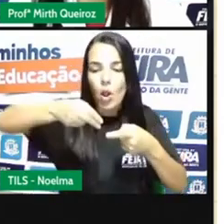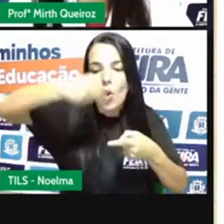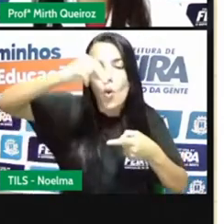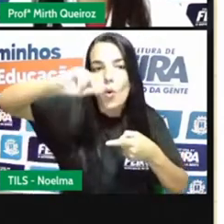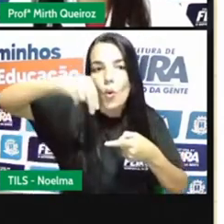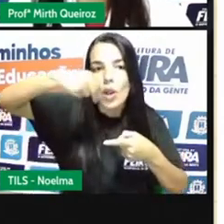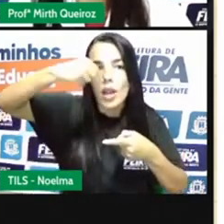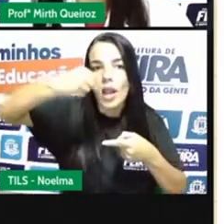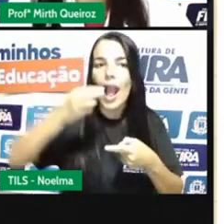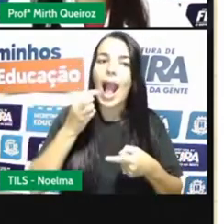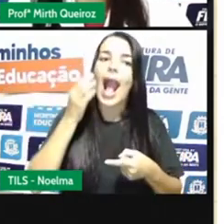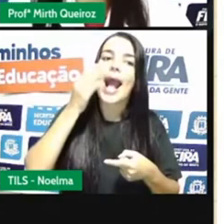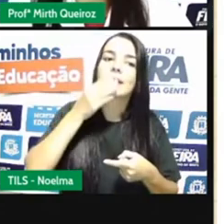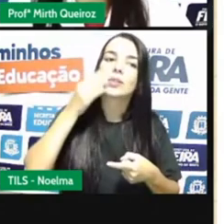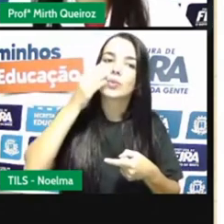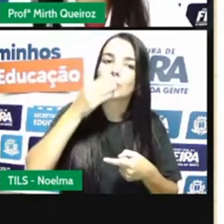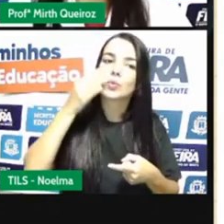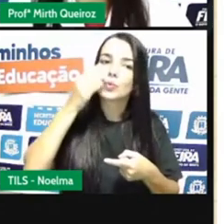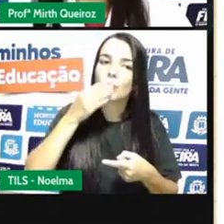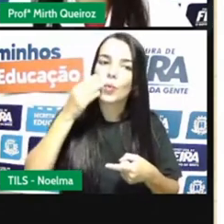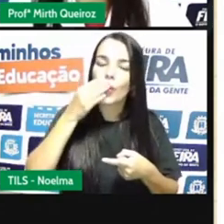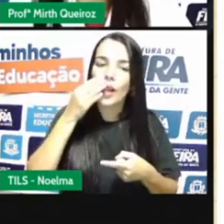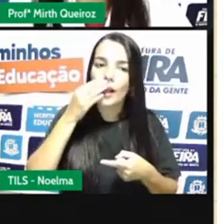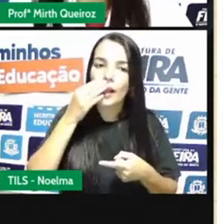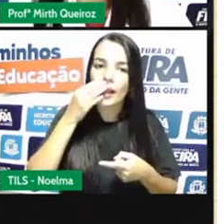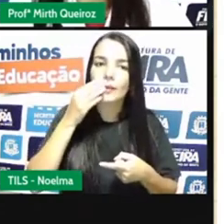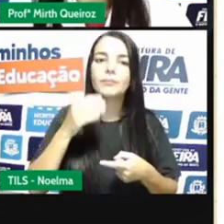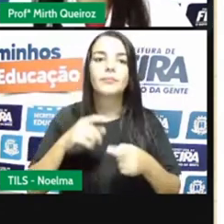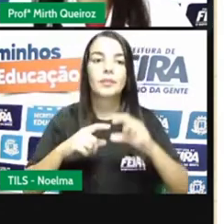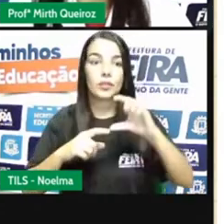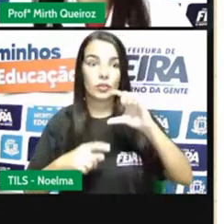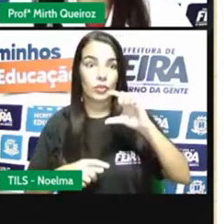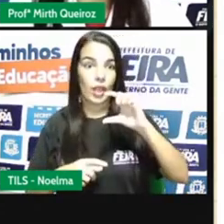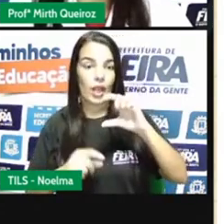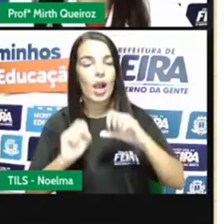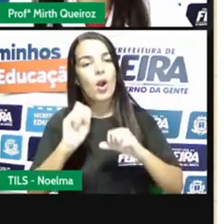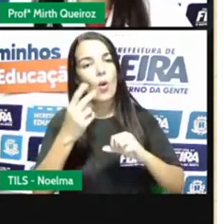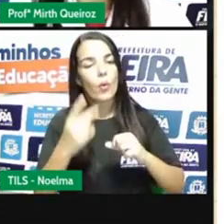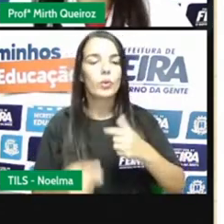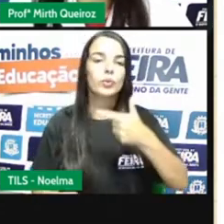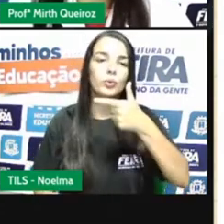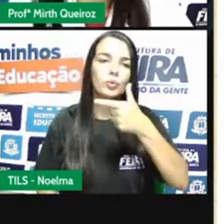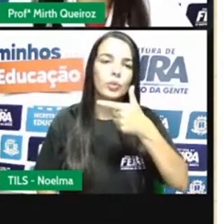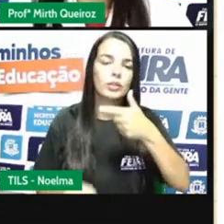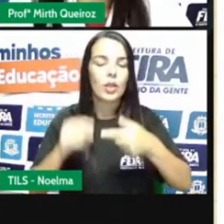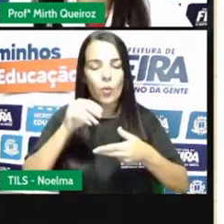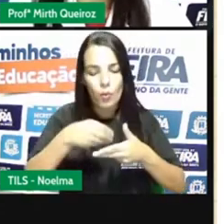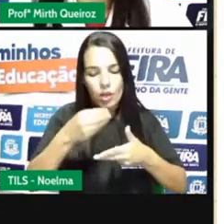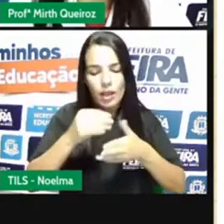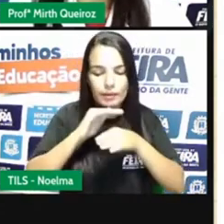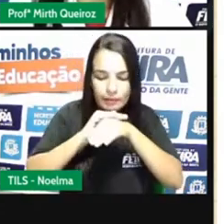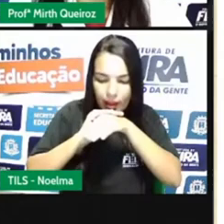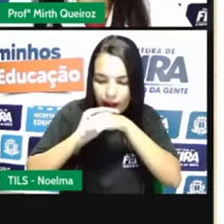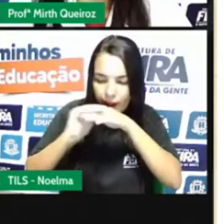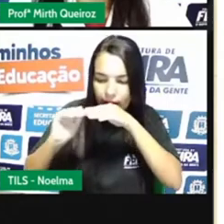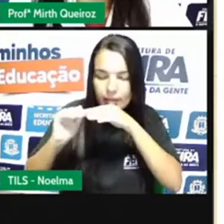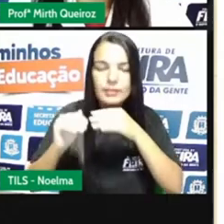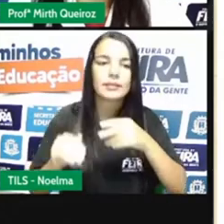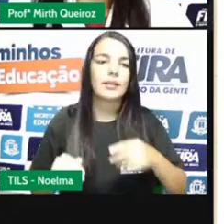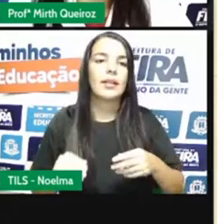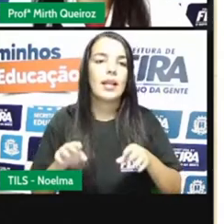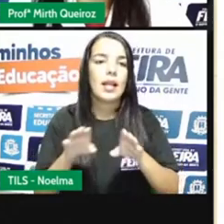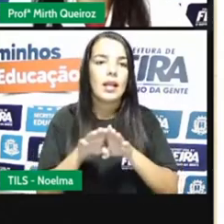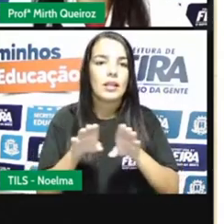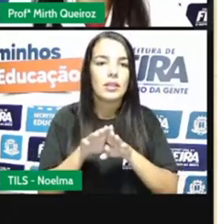ou duas colheres rasas de açúcar que equivale aí a 20 gramas e uma colher de café